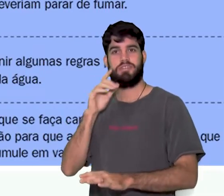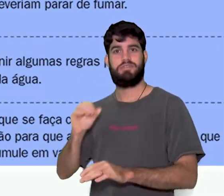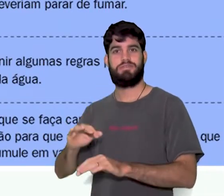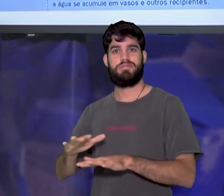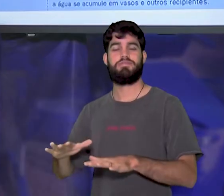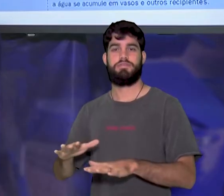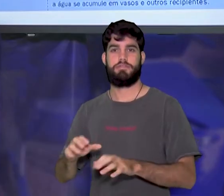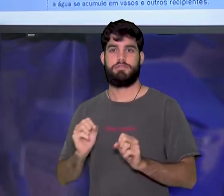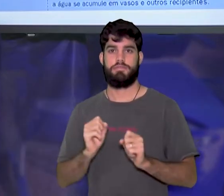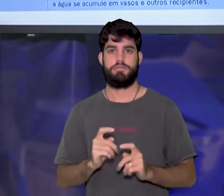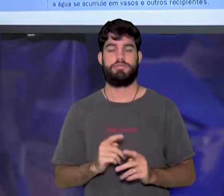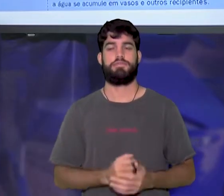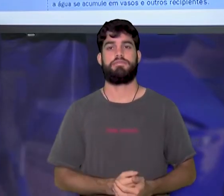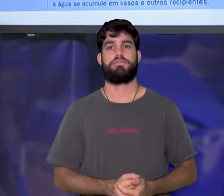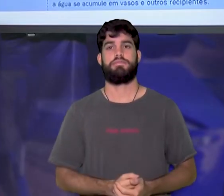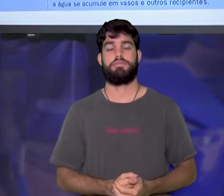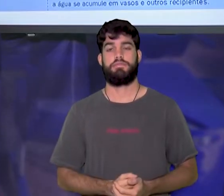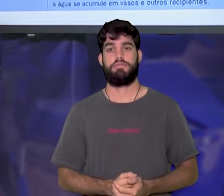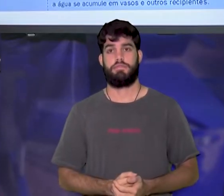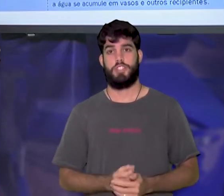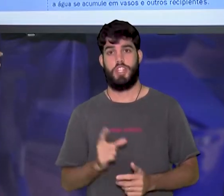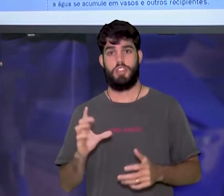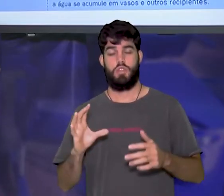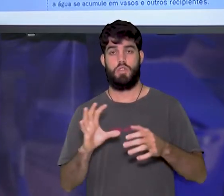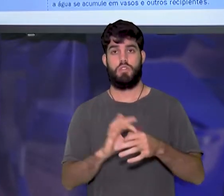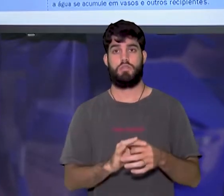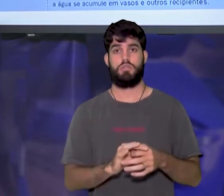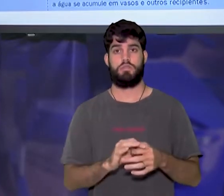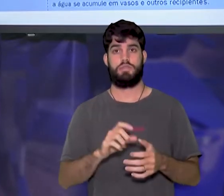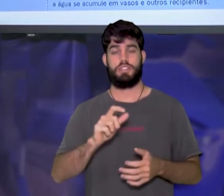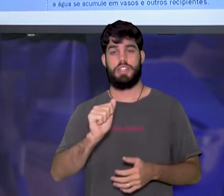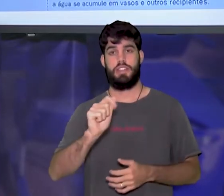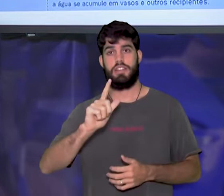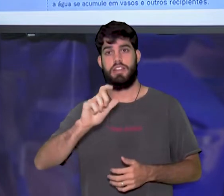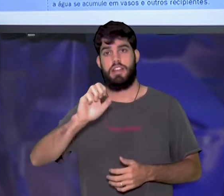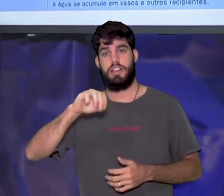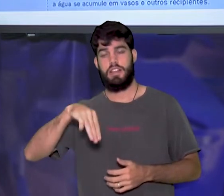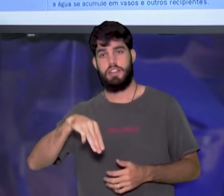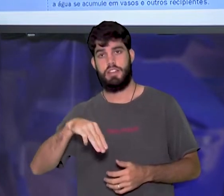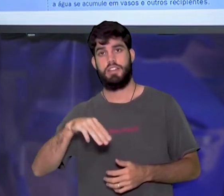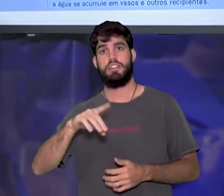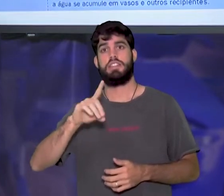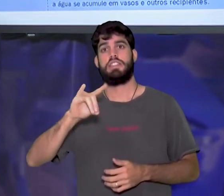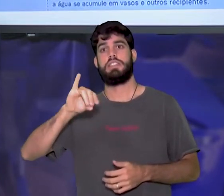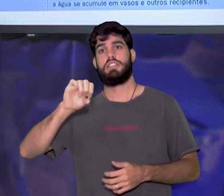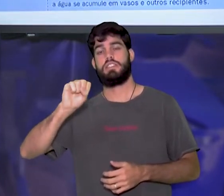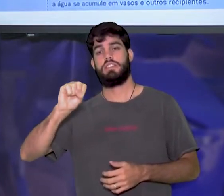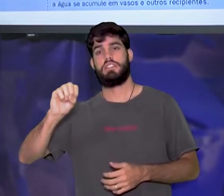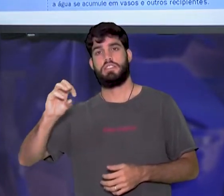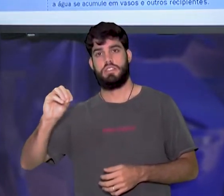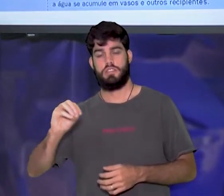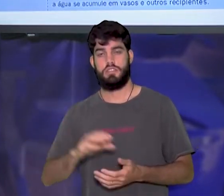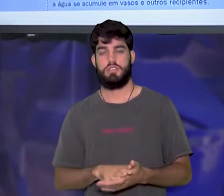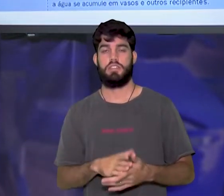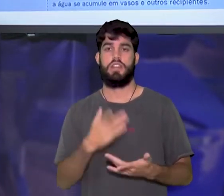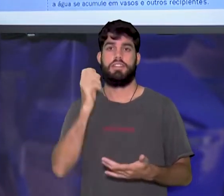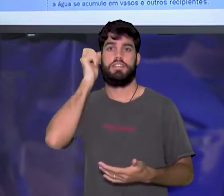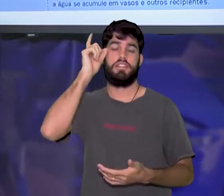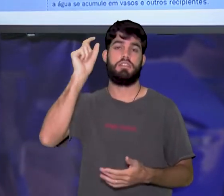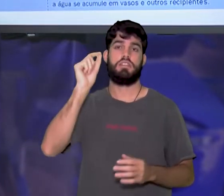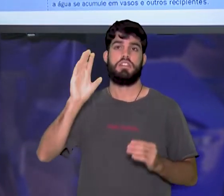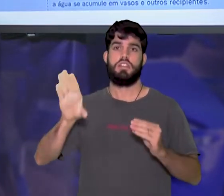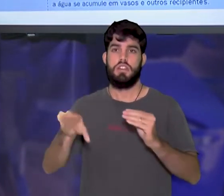recipientes. Esse conectivo, além disso, ele dá a ideia de acréscimo de